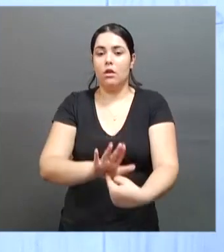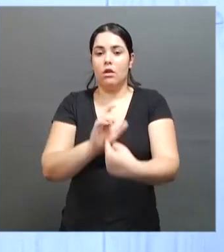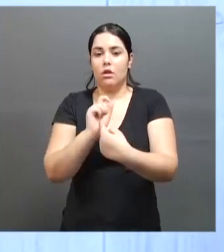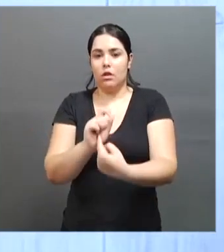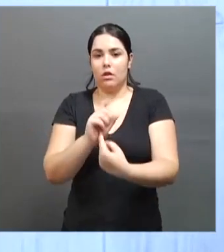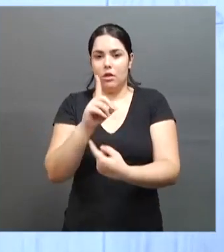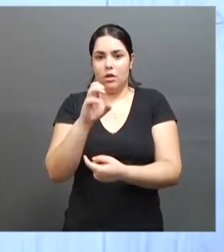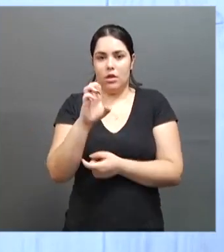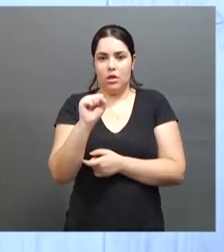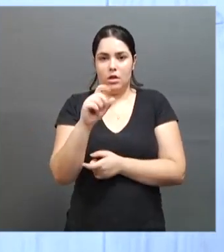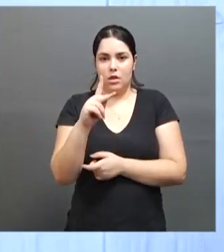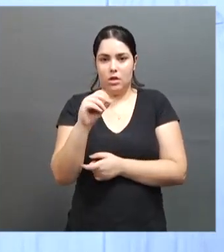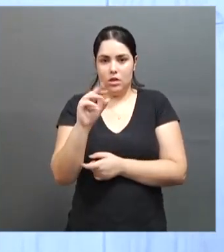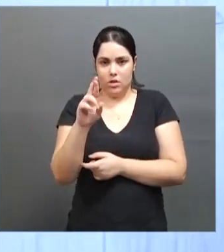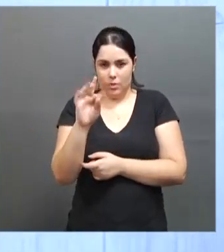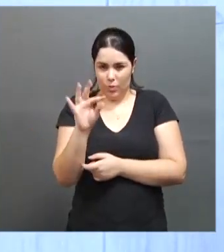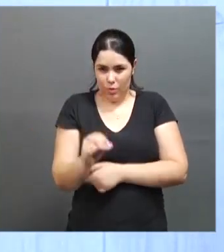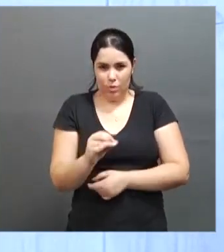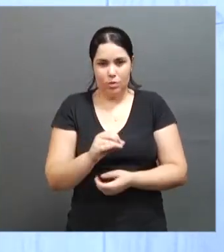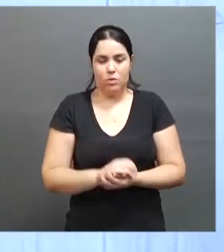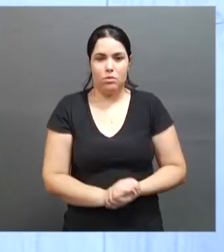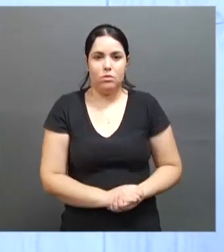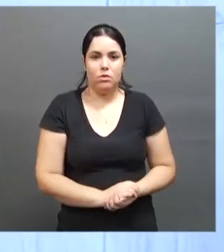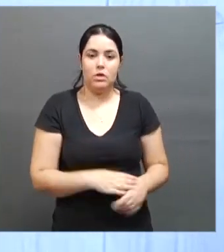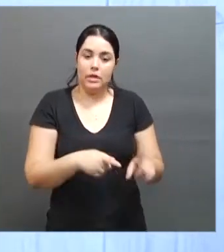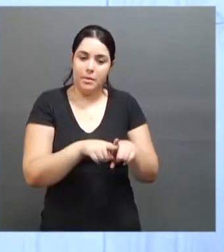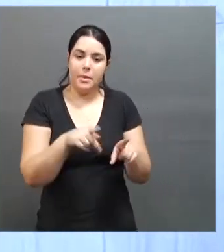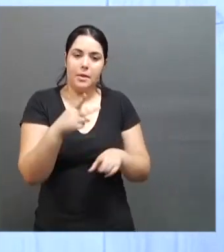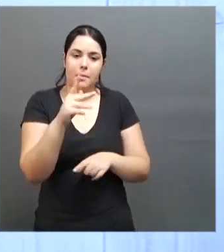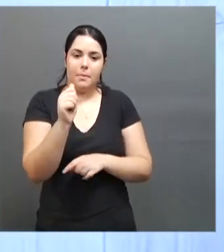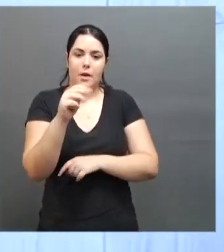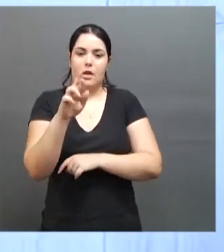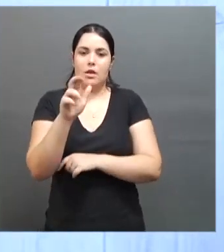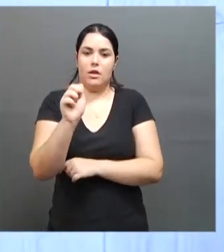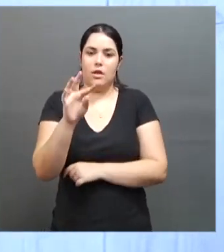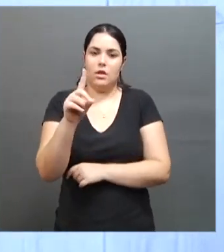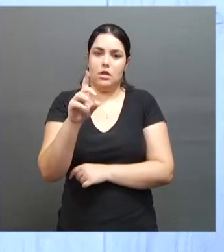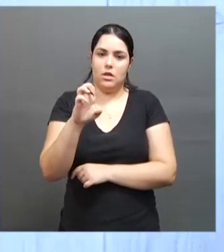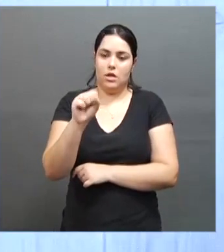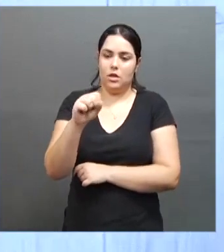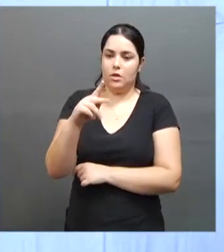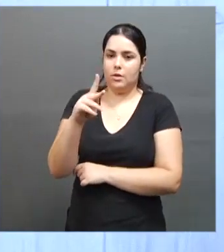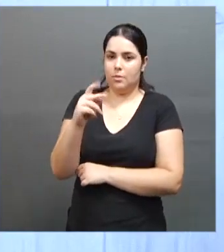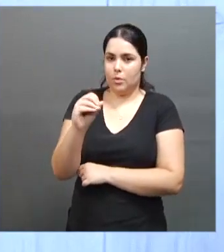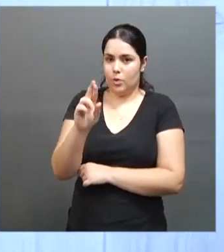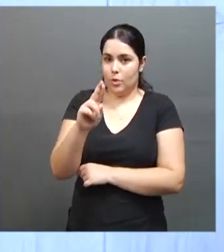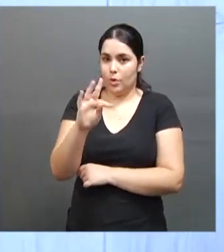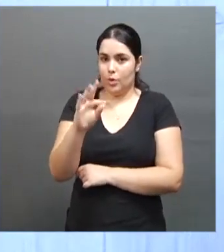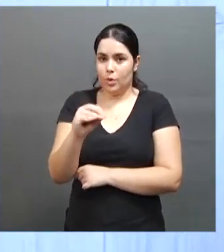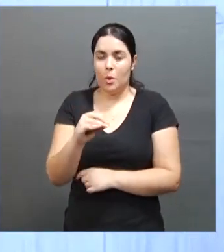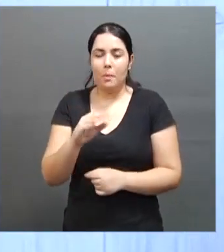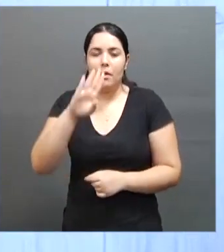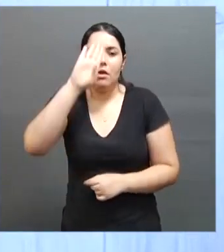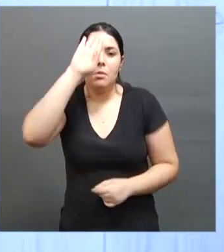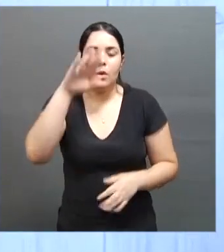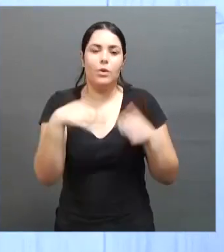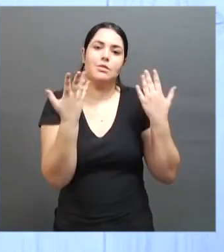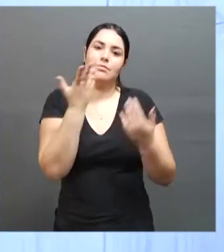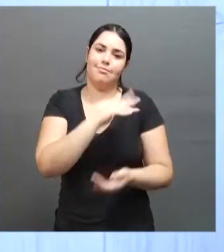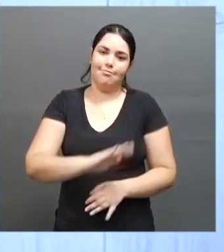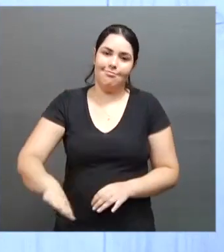desporto e do paradesporto para o jovem, principalmente quando ele é muito novo e que aí ele desenvolve o gosto pelo